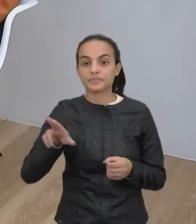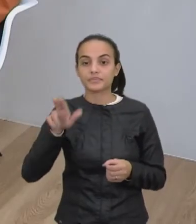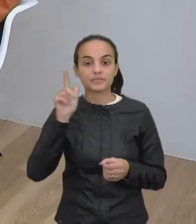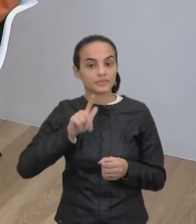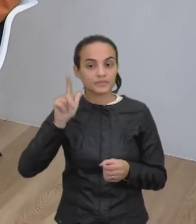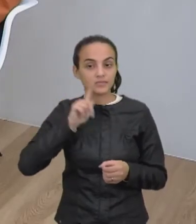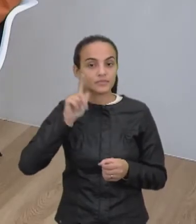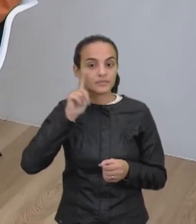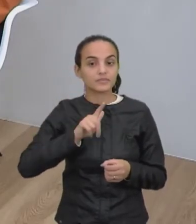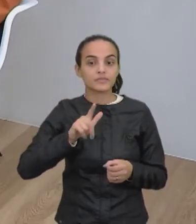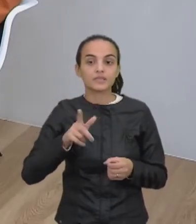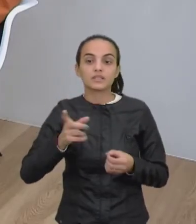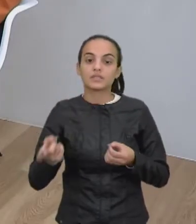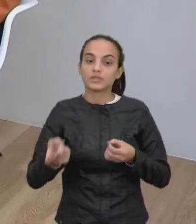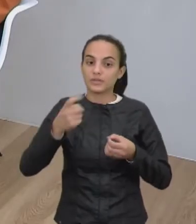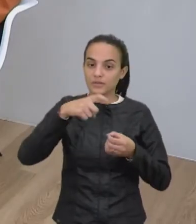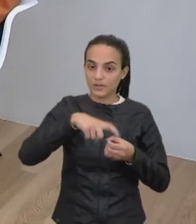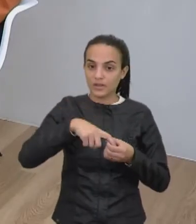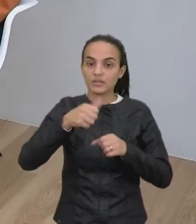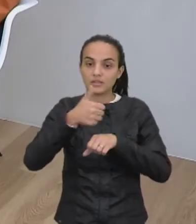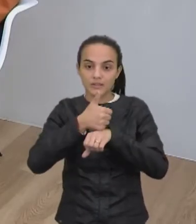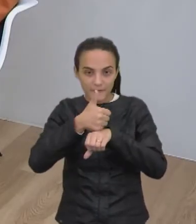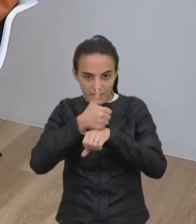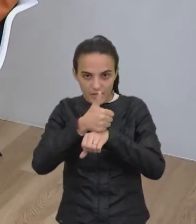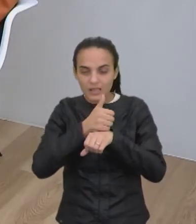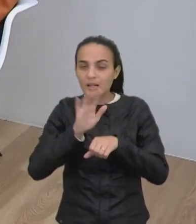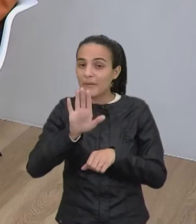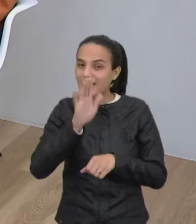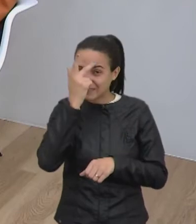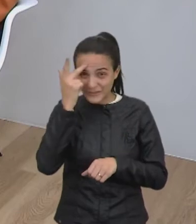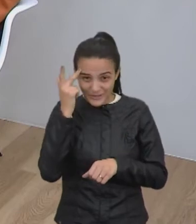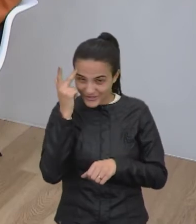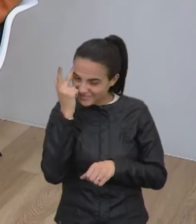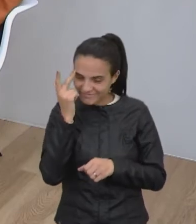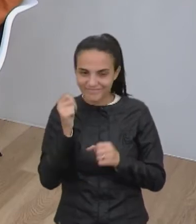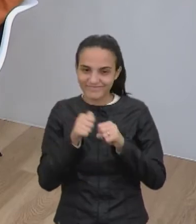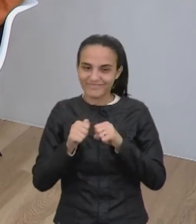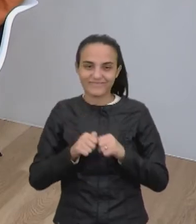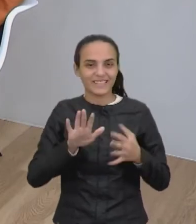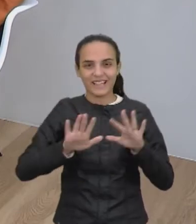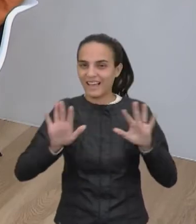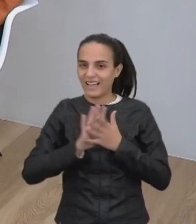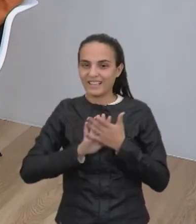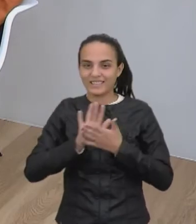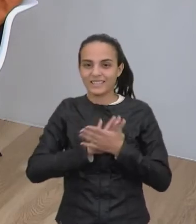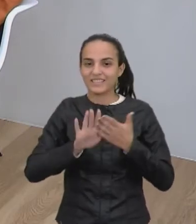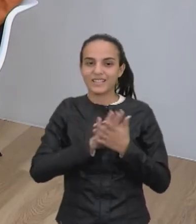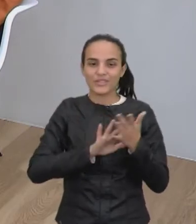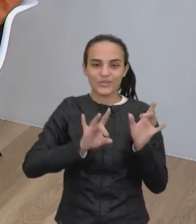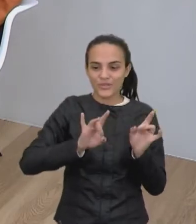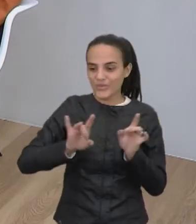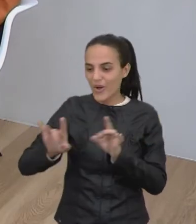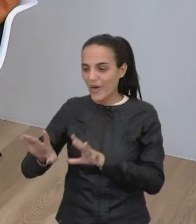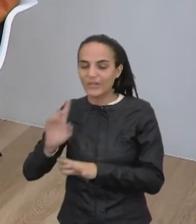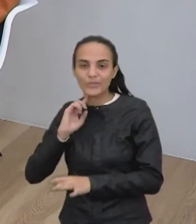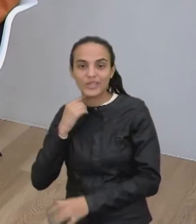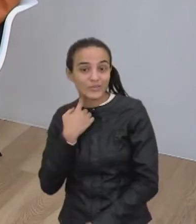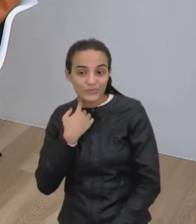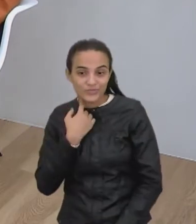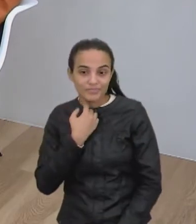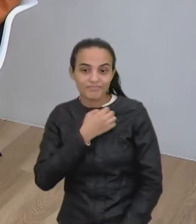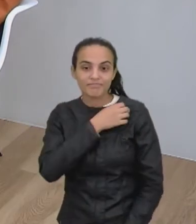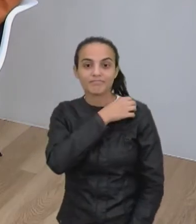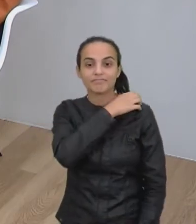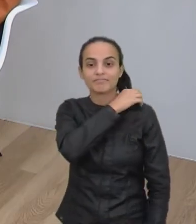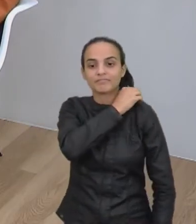reversa de volta na farmácia, mas normalmente as pessoas não fazem isso. Geralmente a joga fora, né, a gente coloca no lixo, né, então